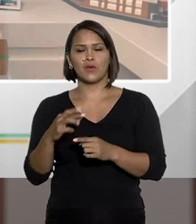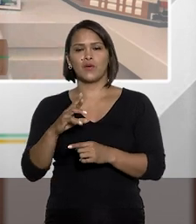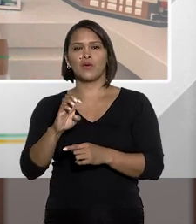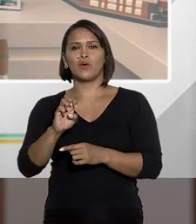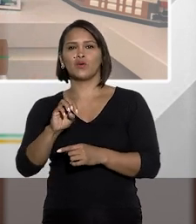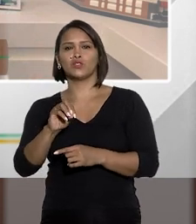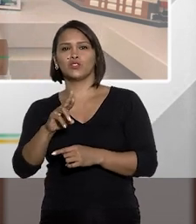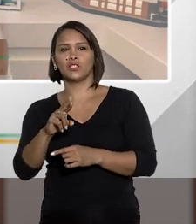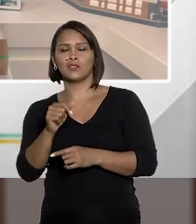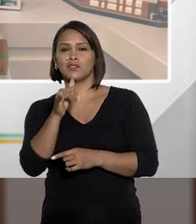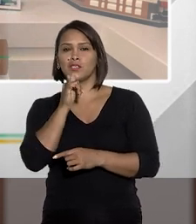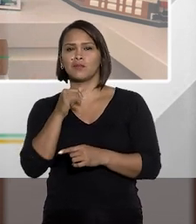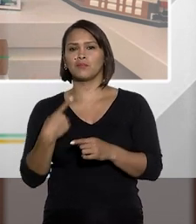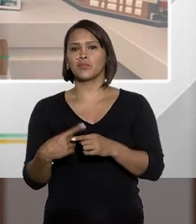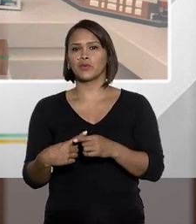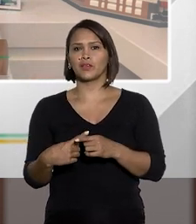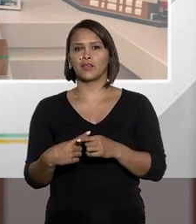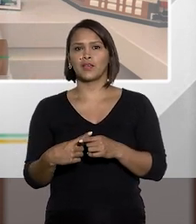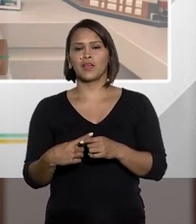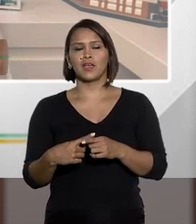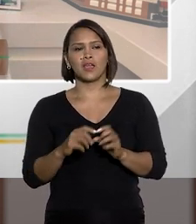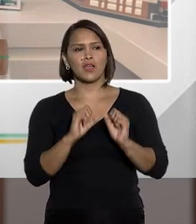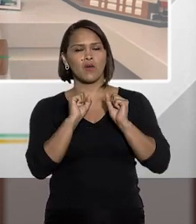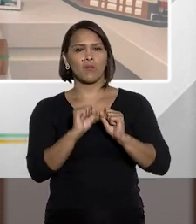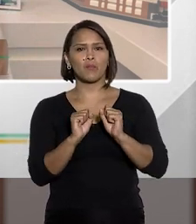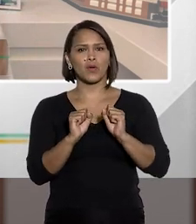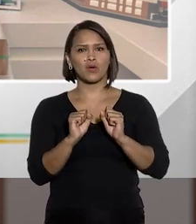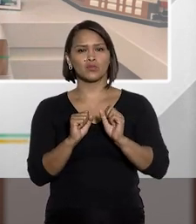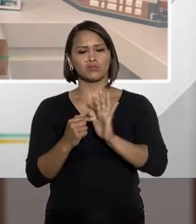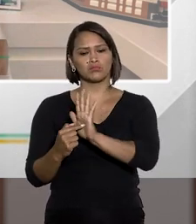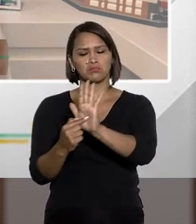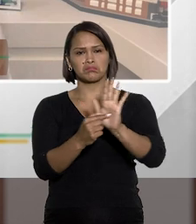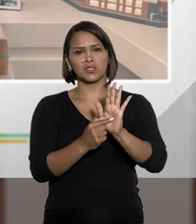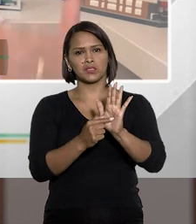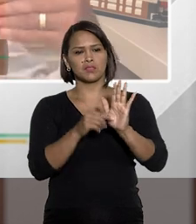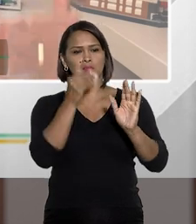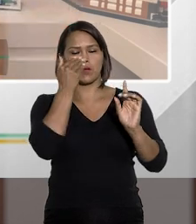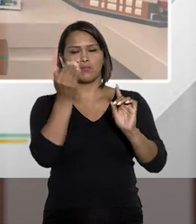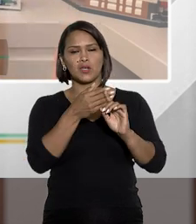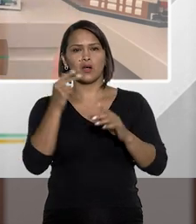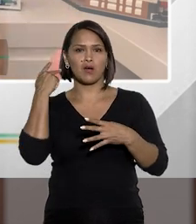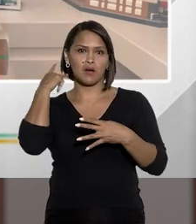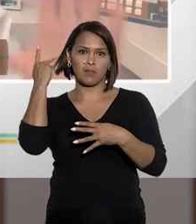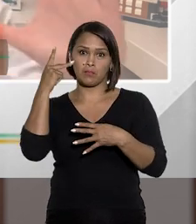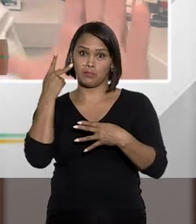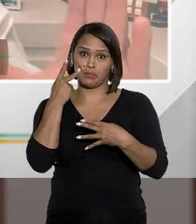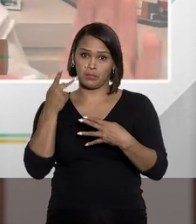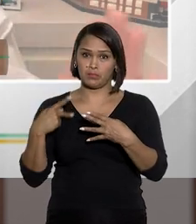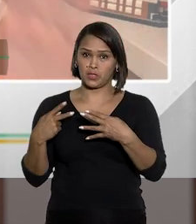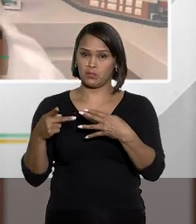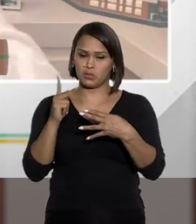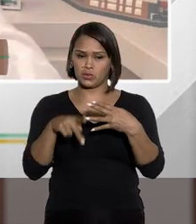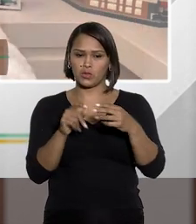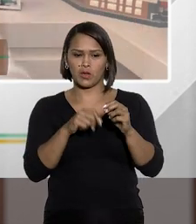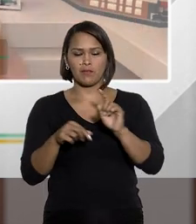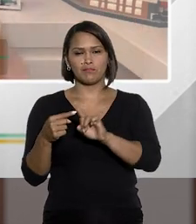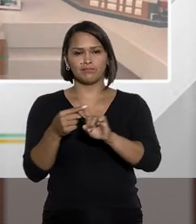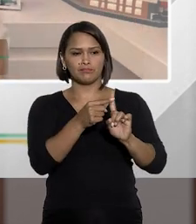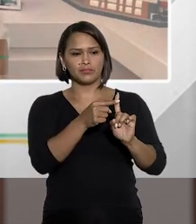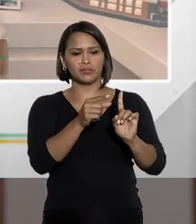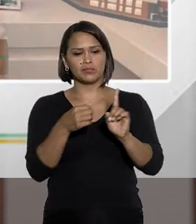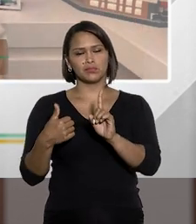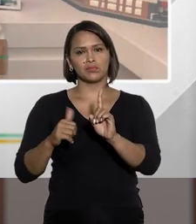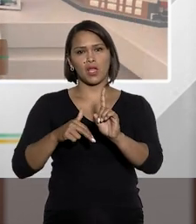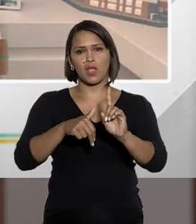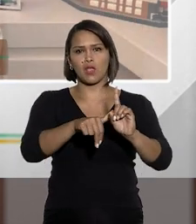isso. Rogério deu esse exemplo aí. E por quê? Eu posso exibir, eu, promotor de justiça, prendi uma pessoa, eu vou lá